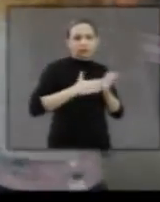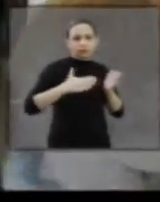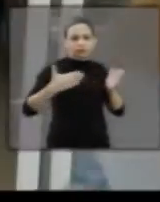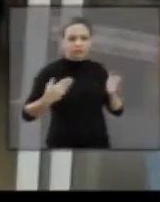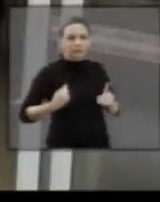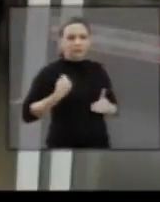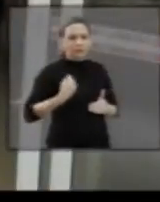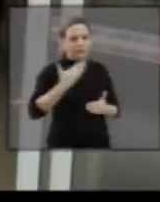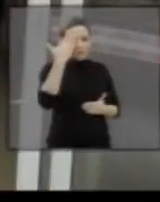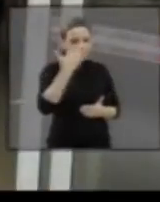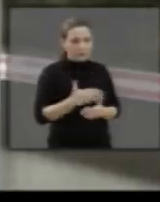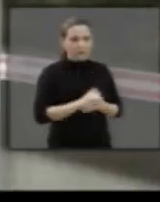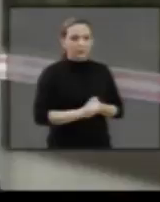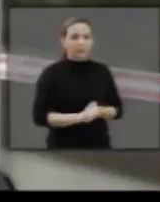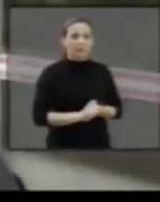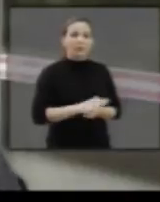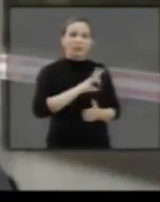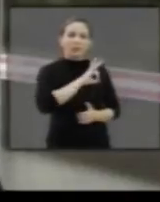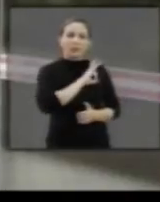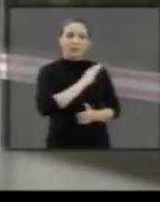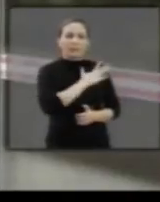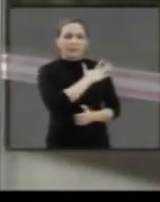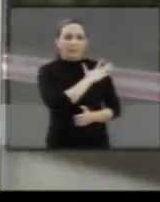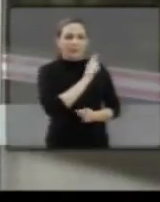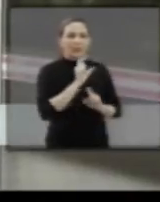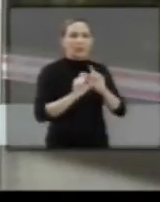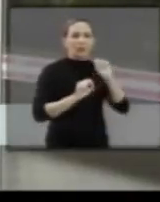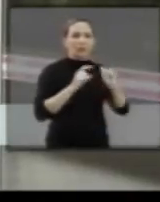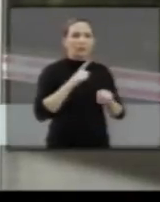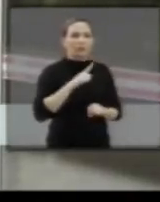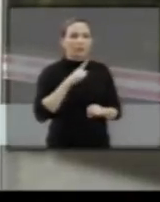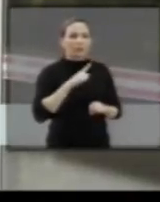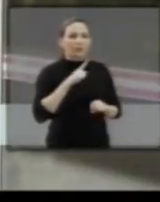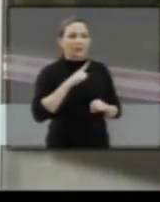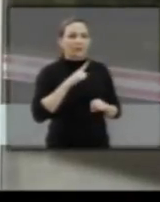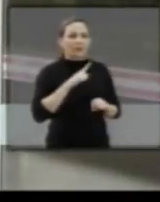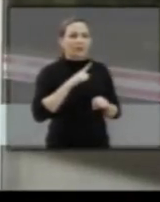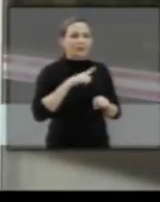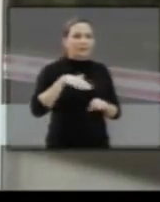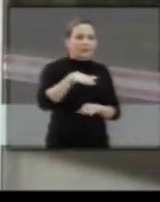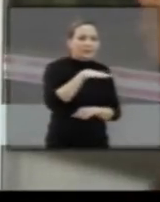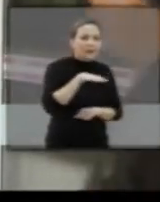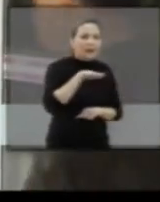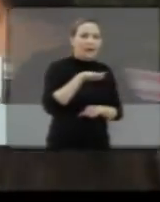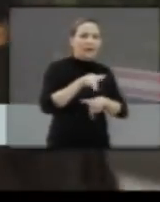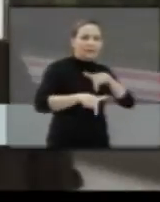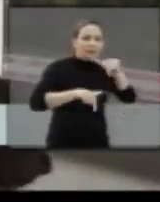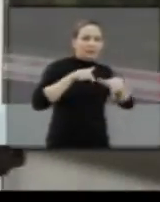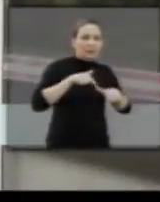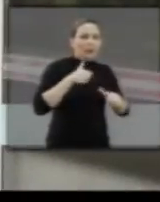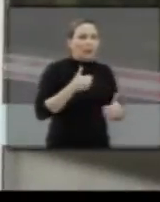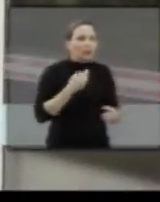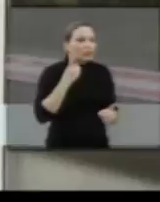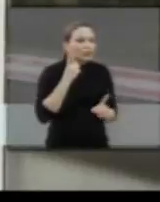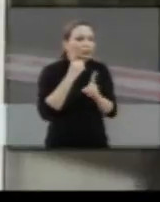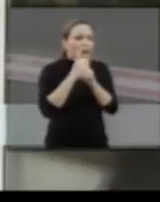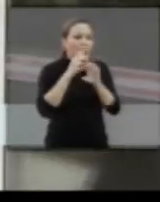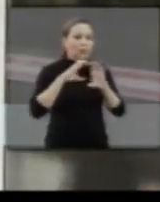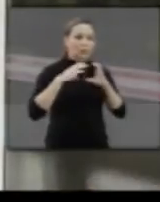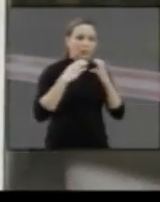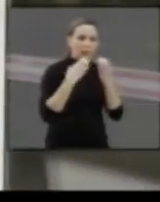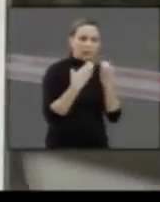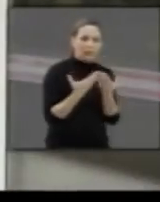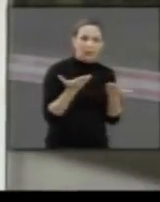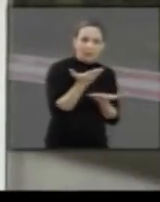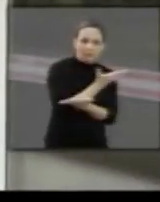suas fases, o ser humano. A polícia militar, ela tem essa parte de encontro mesmo com a